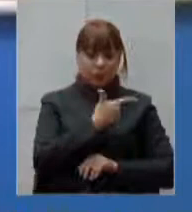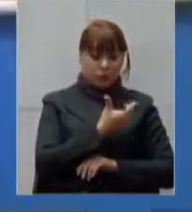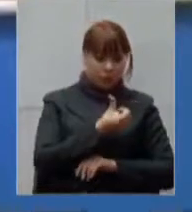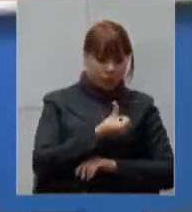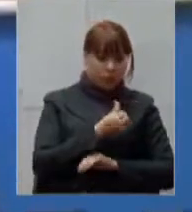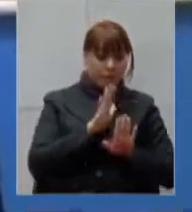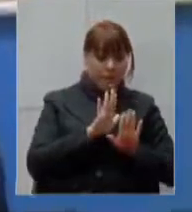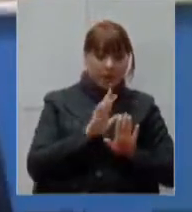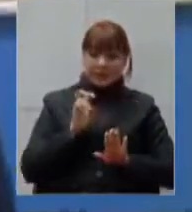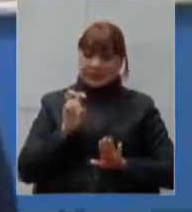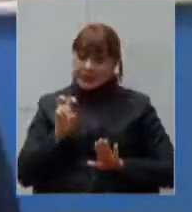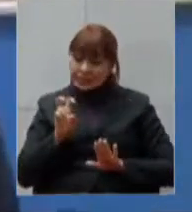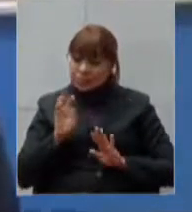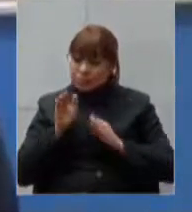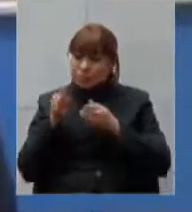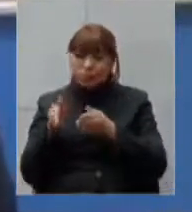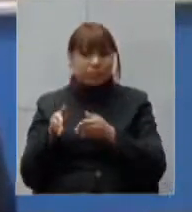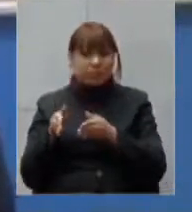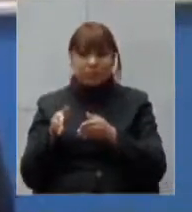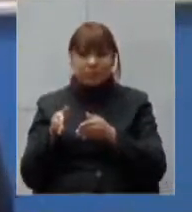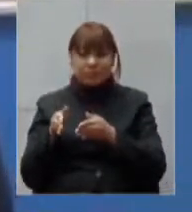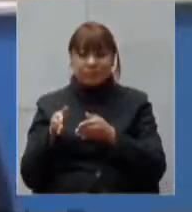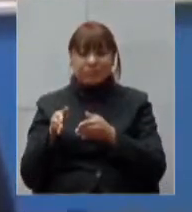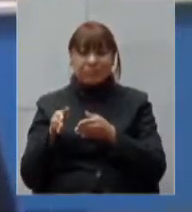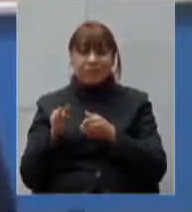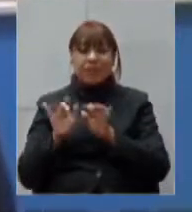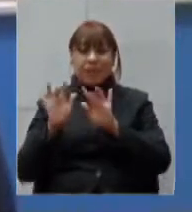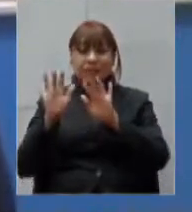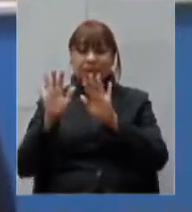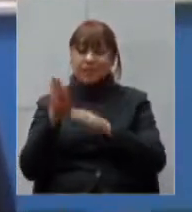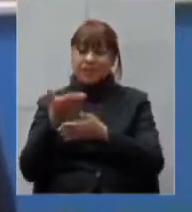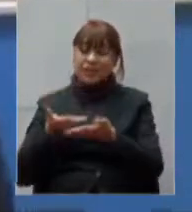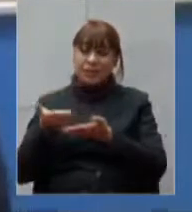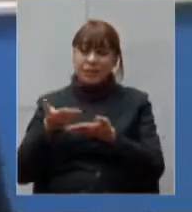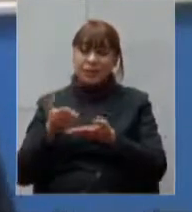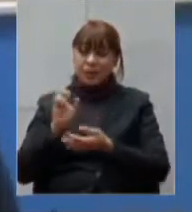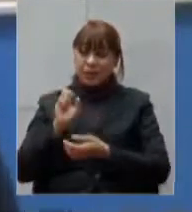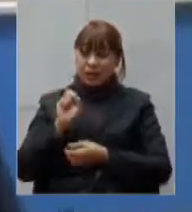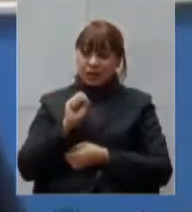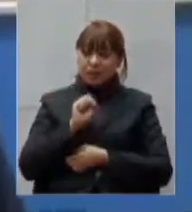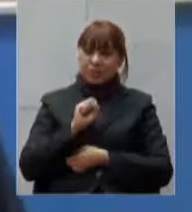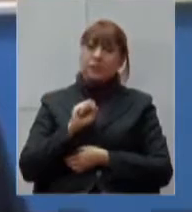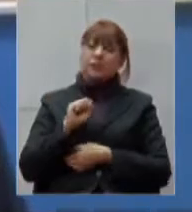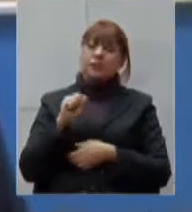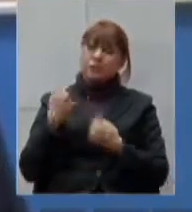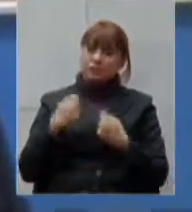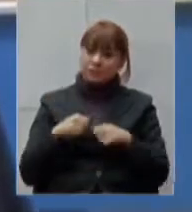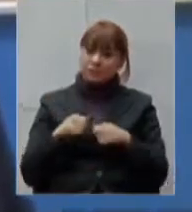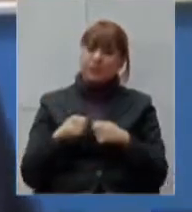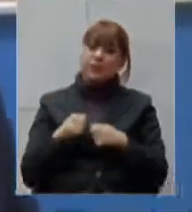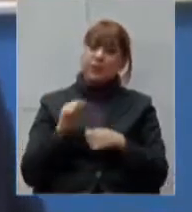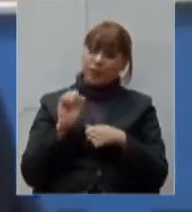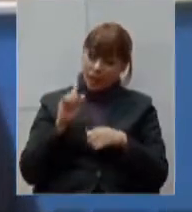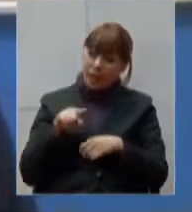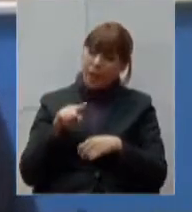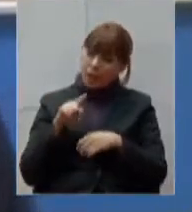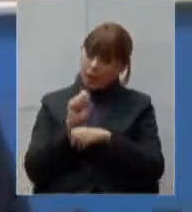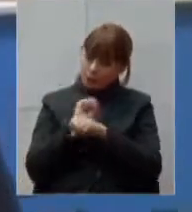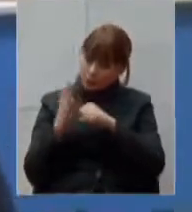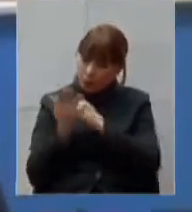que venham a ser infectados por covid mas que precisam ser pacientes oncológicos